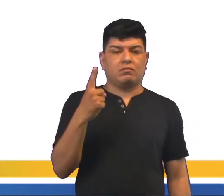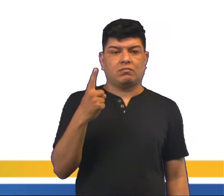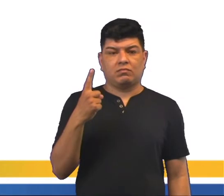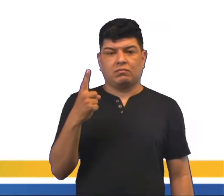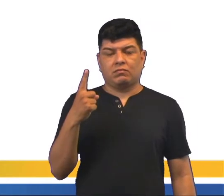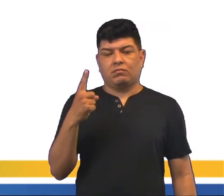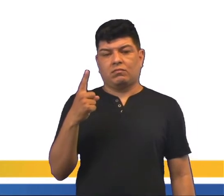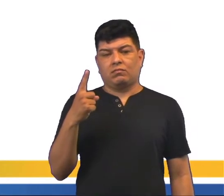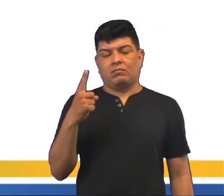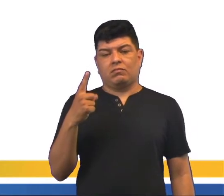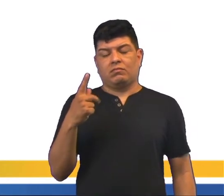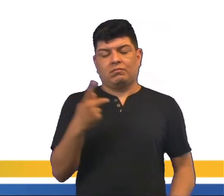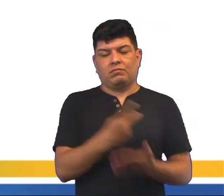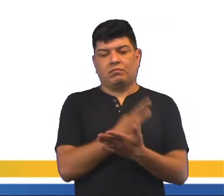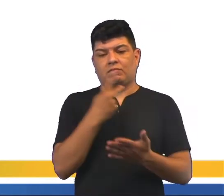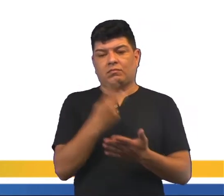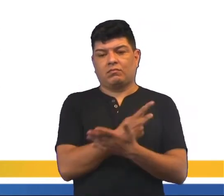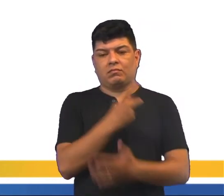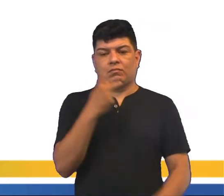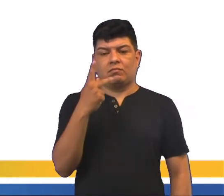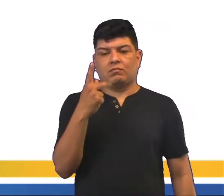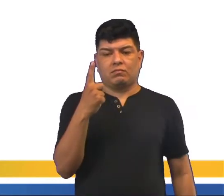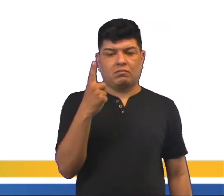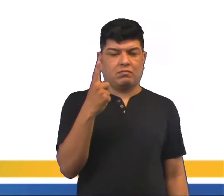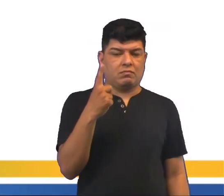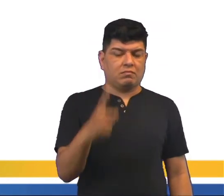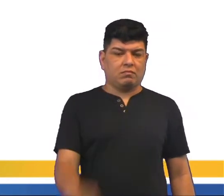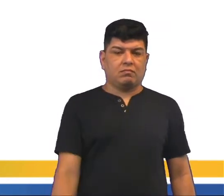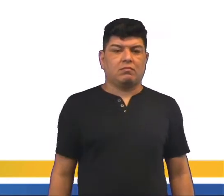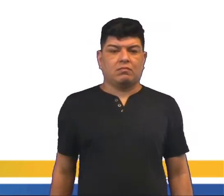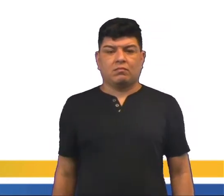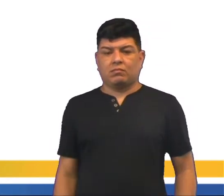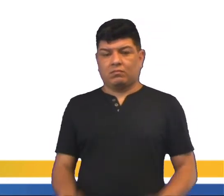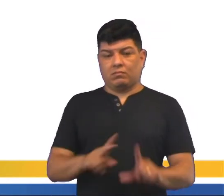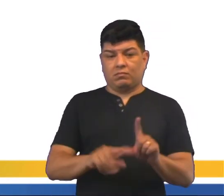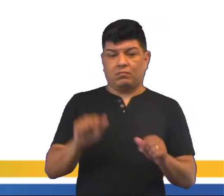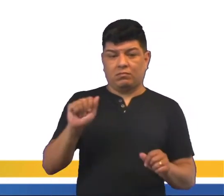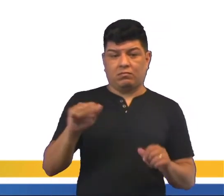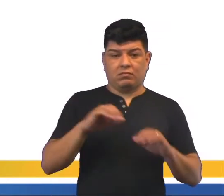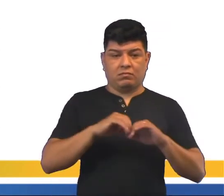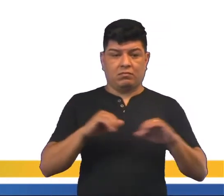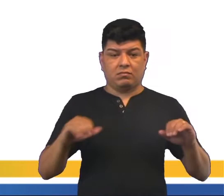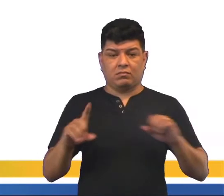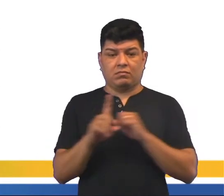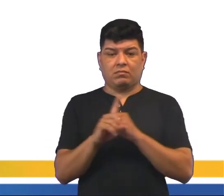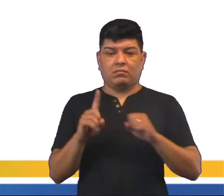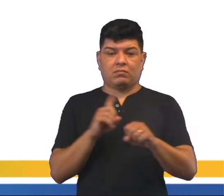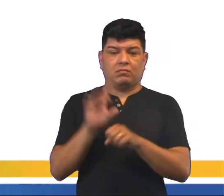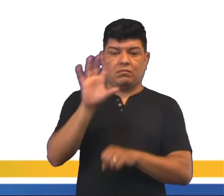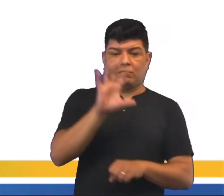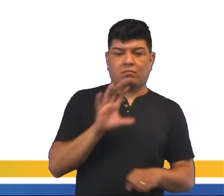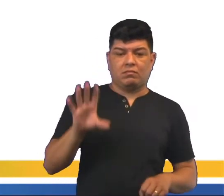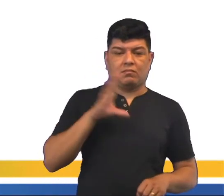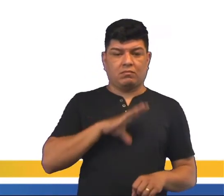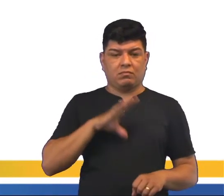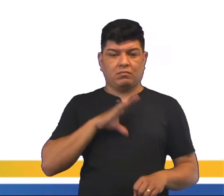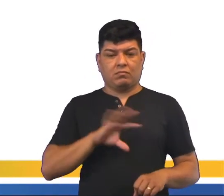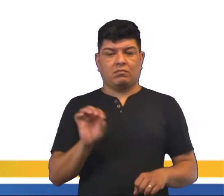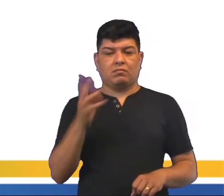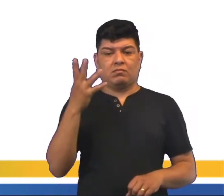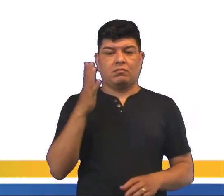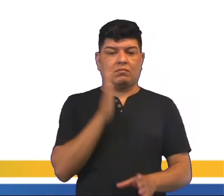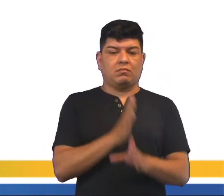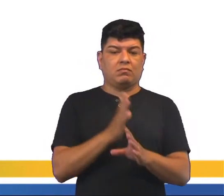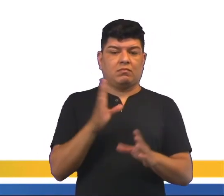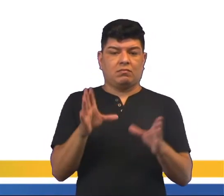alternativa que não tem nada a ver aí com a segregação? Ok? Letra A. A segregação socioespacial urbana ocorre